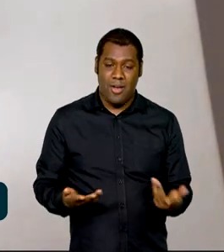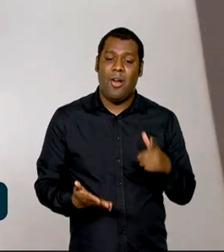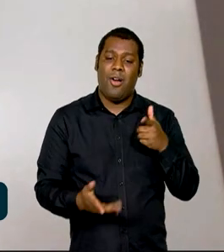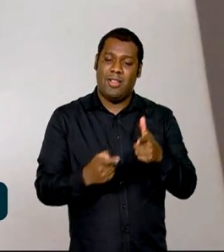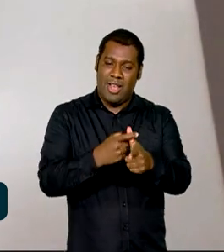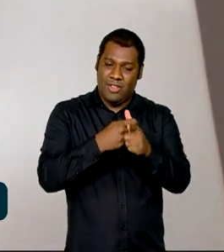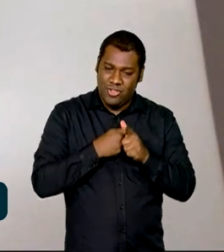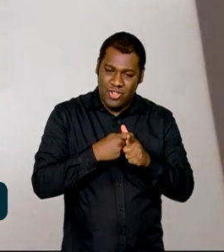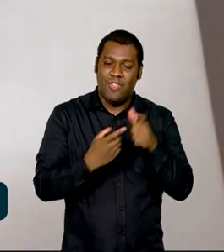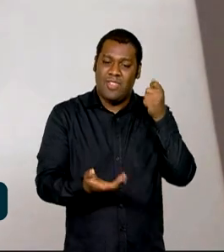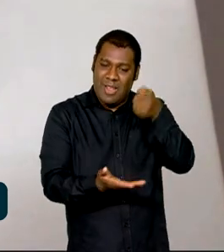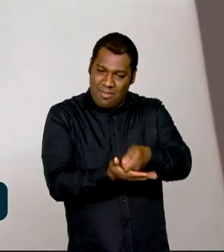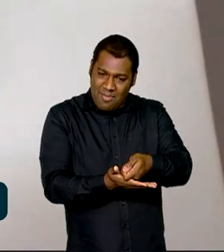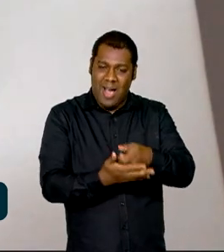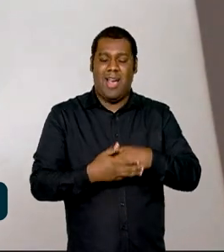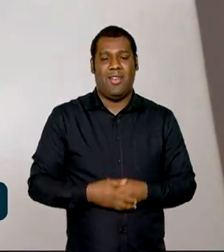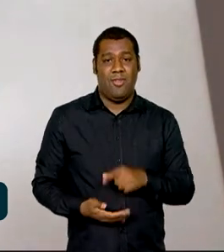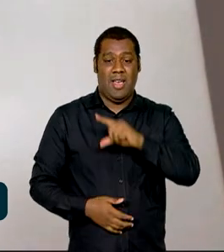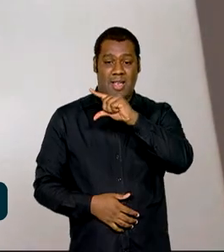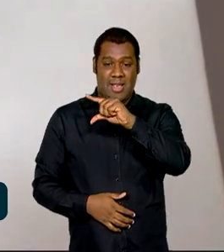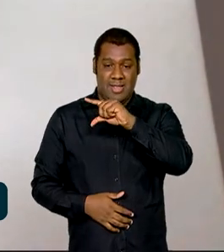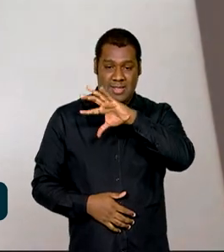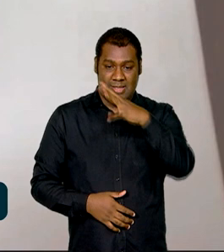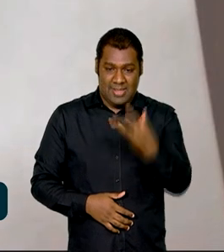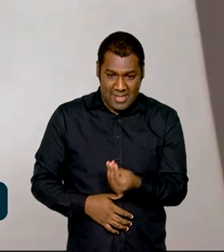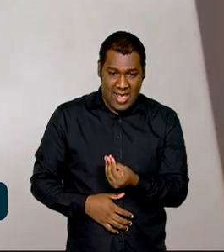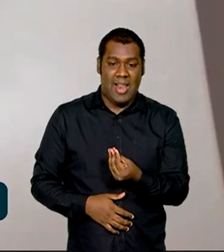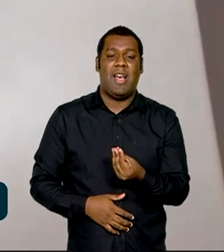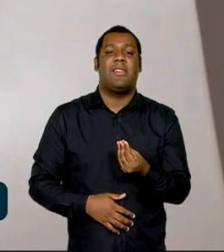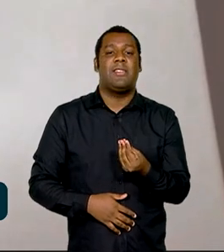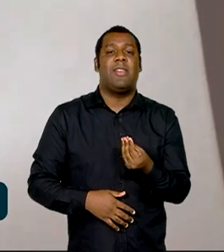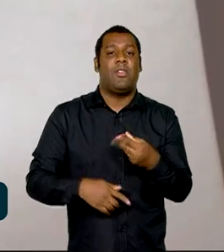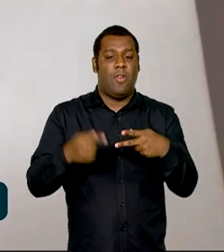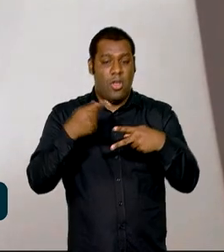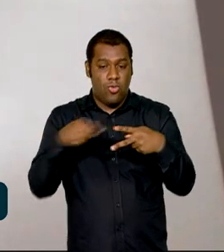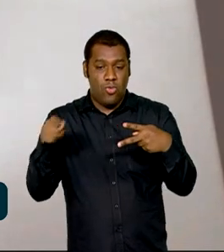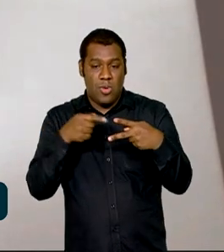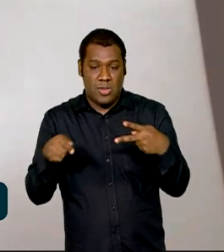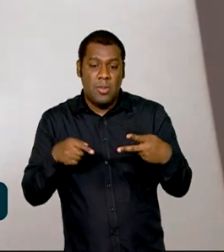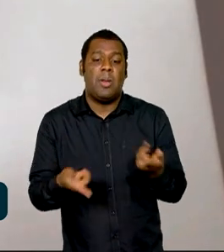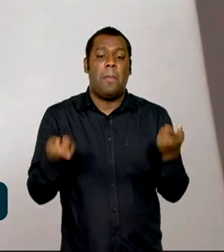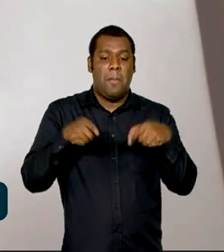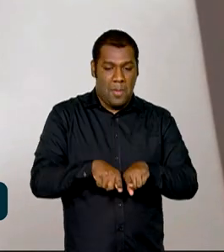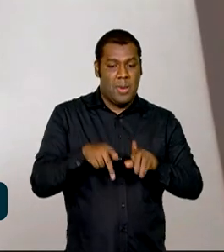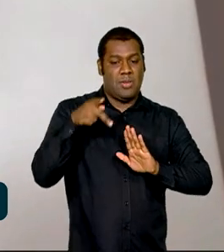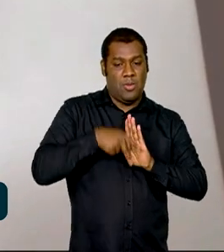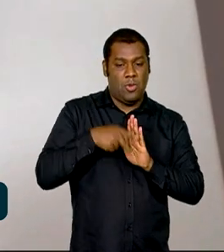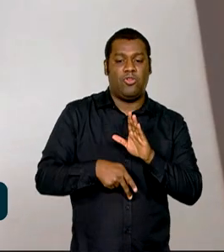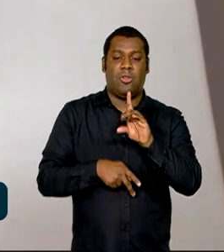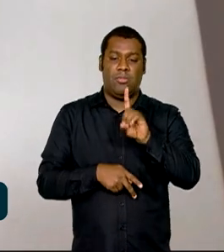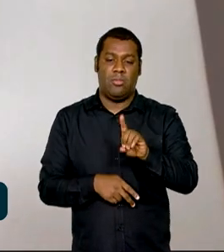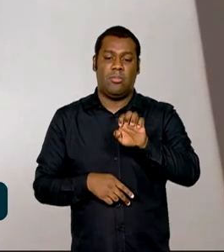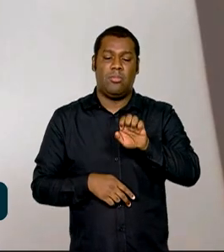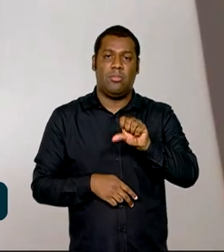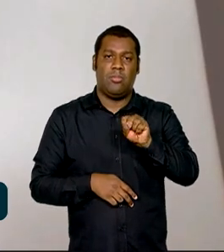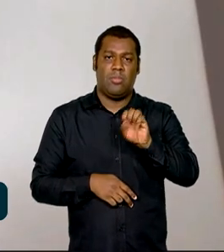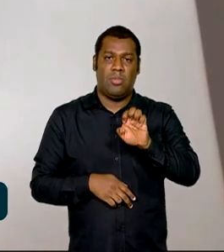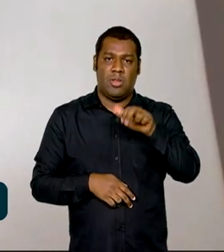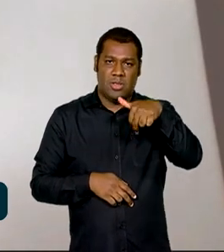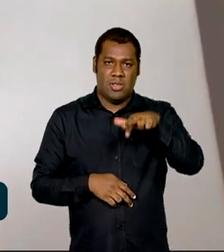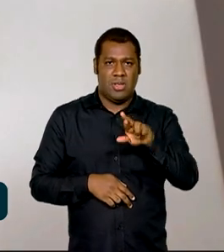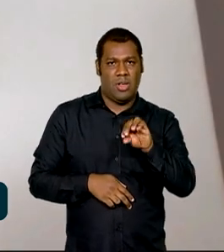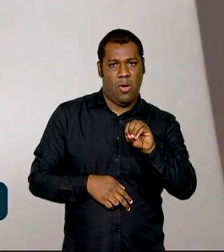É o caso, por exemplo, do Serasa, que já tem duas semanas, tem operado como um parceiro do Desenrola. Então a pessoa entra no